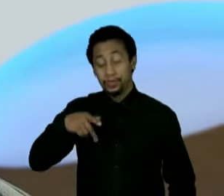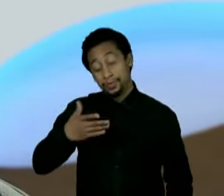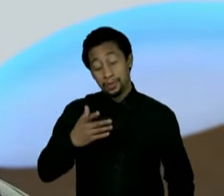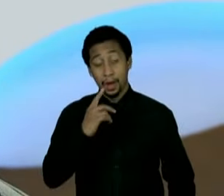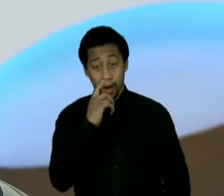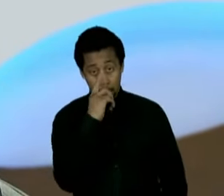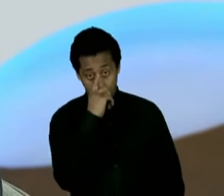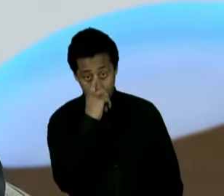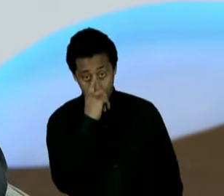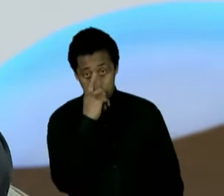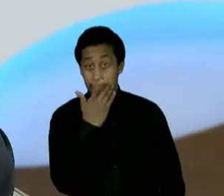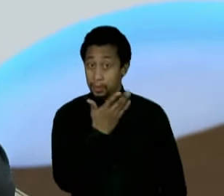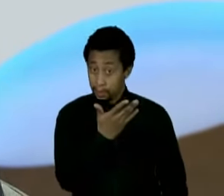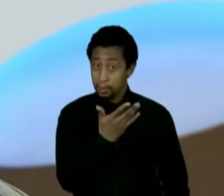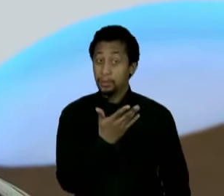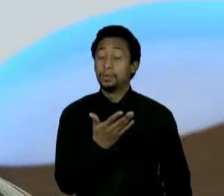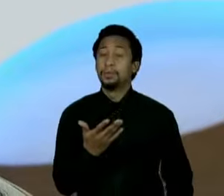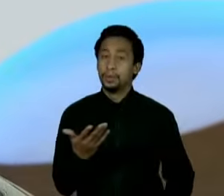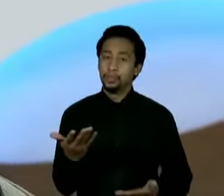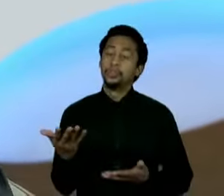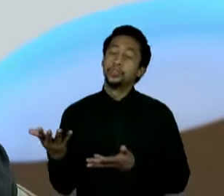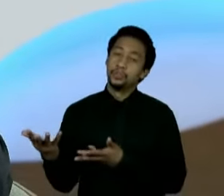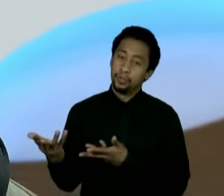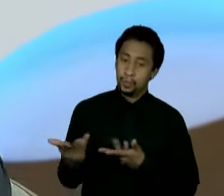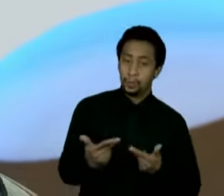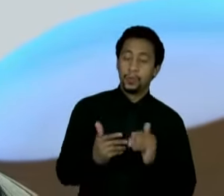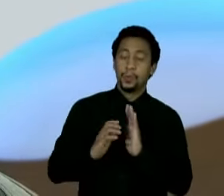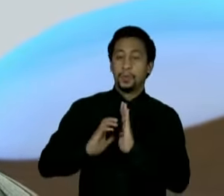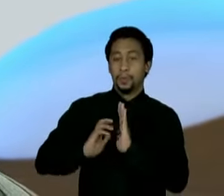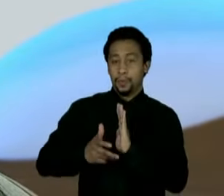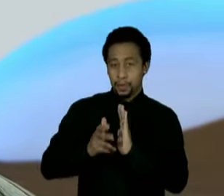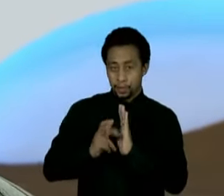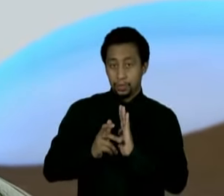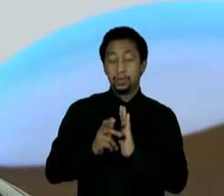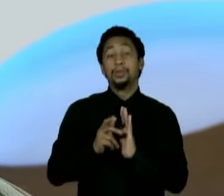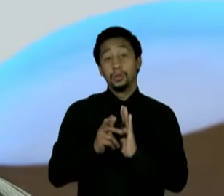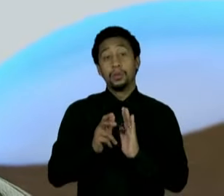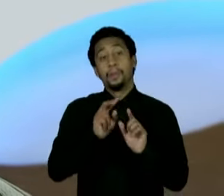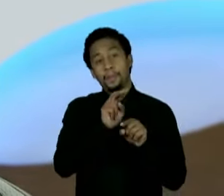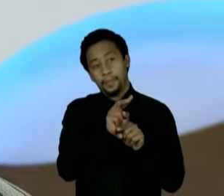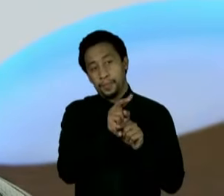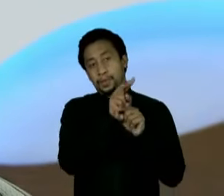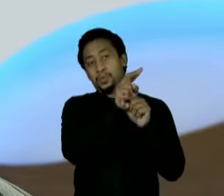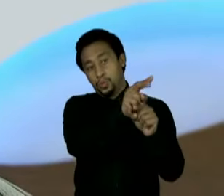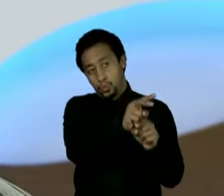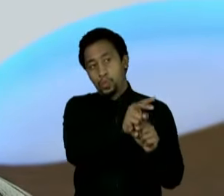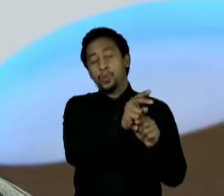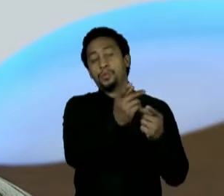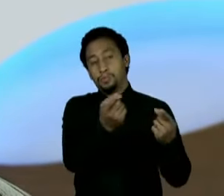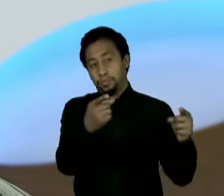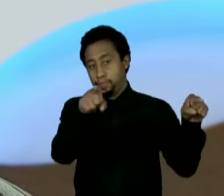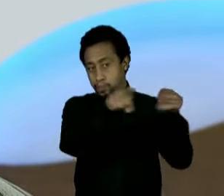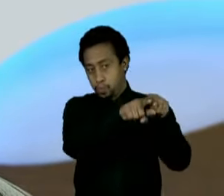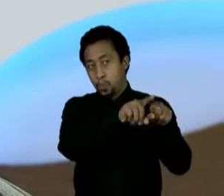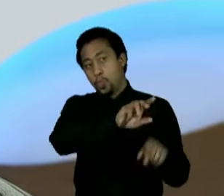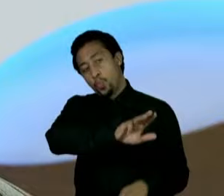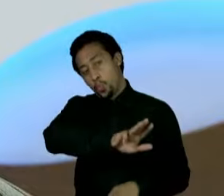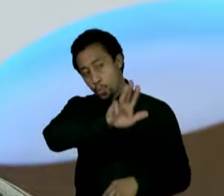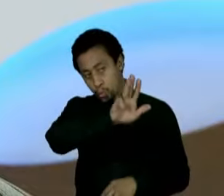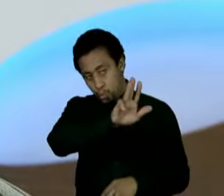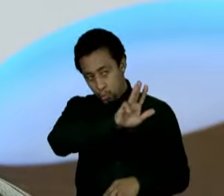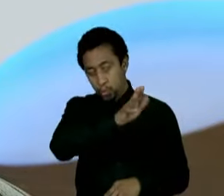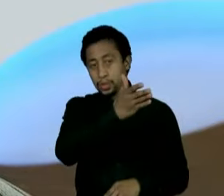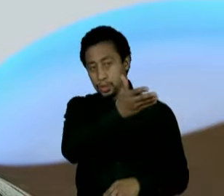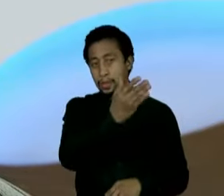trouxe ao partido e emprestou para uma candidatura vice-presidente da República uma contribuição importante do Partido